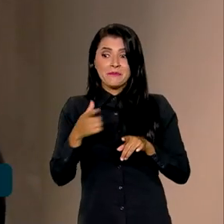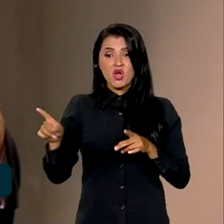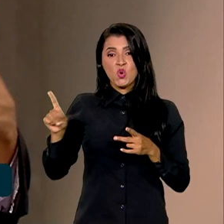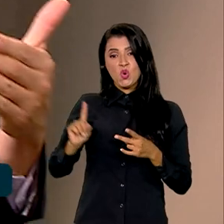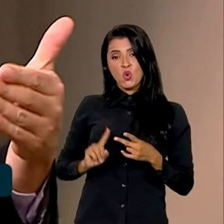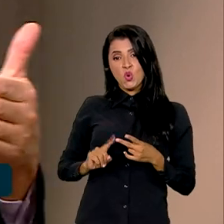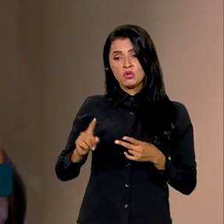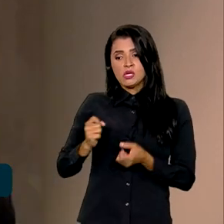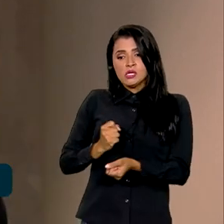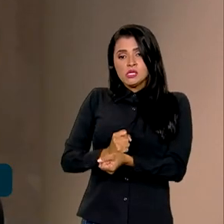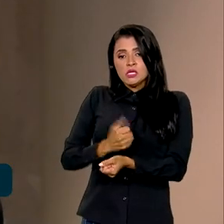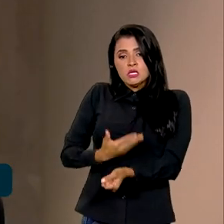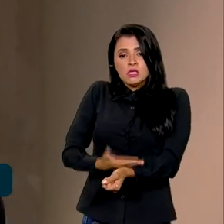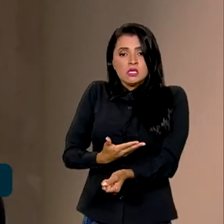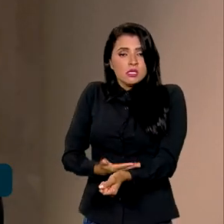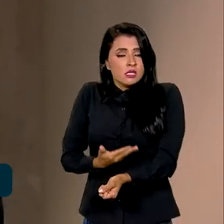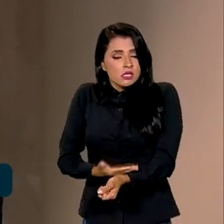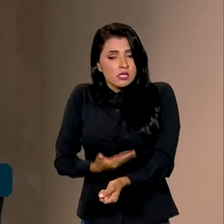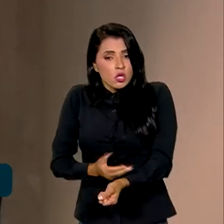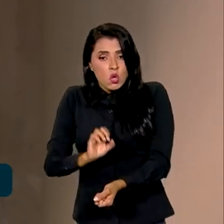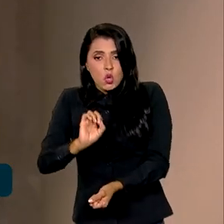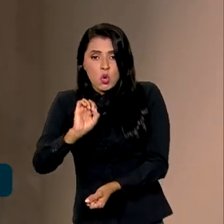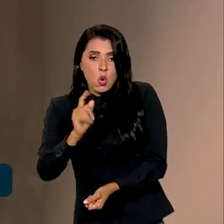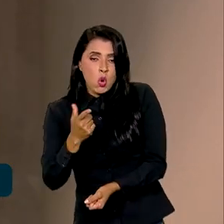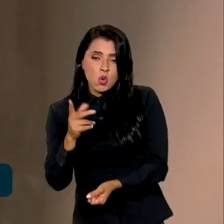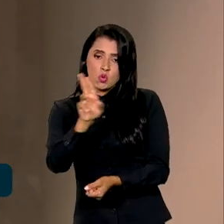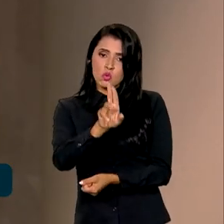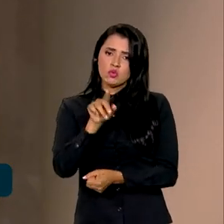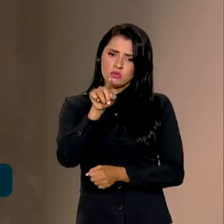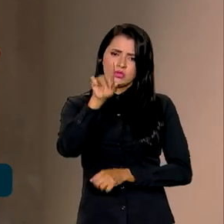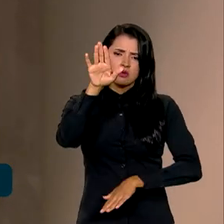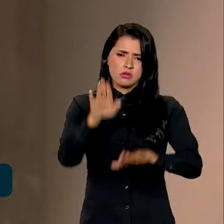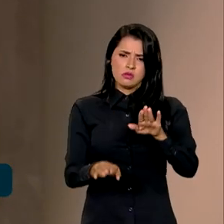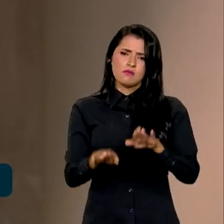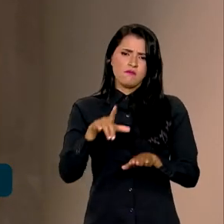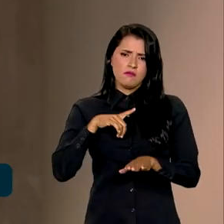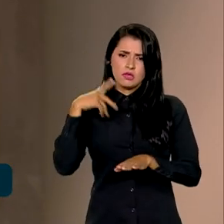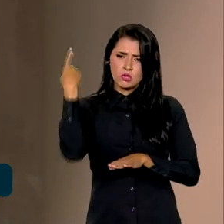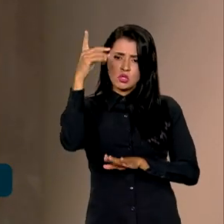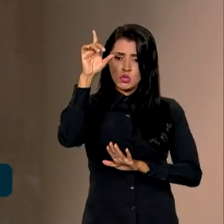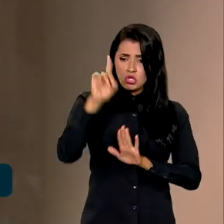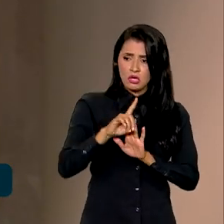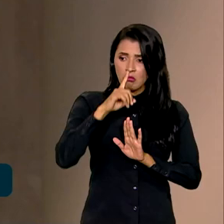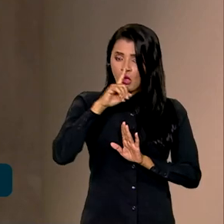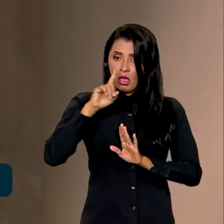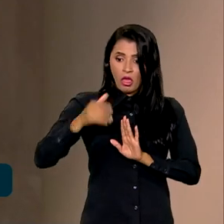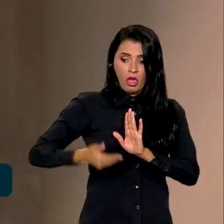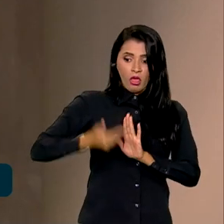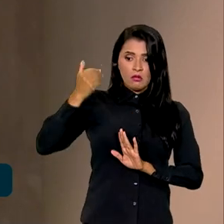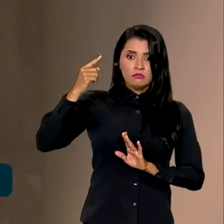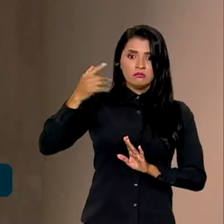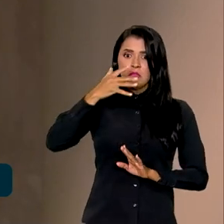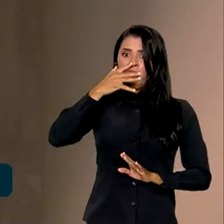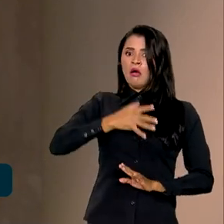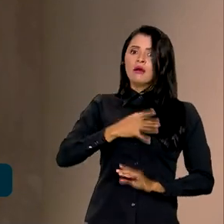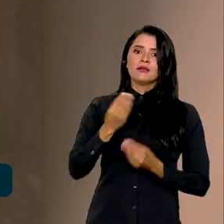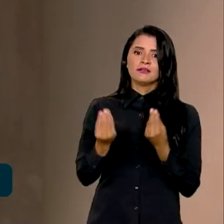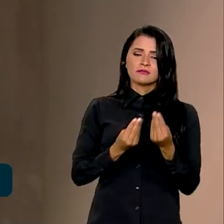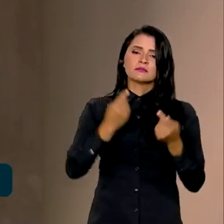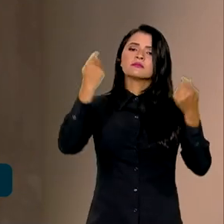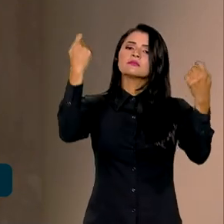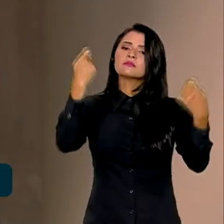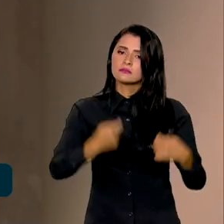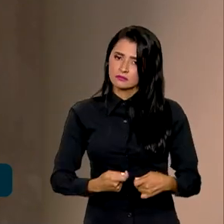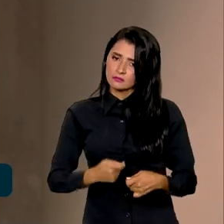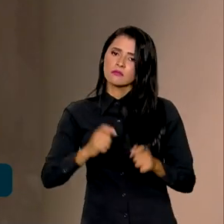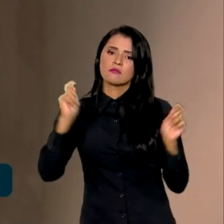uso viciante ou é um uso em que você tem, às vezes, seus próprios direitos ameaçados. Ou seja, você precisa ter condição de